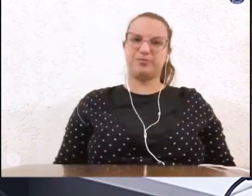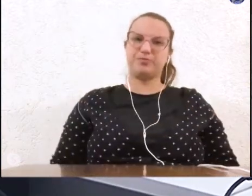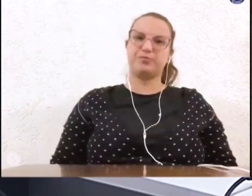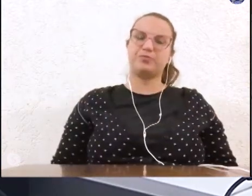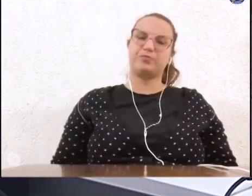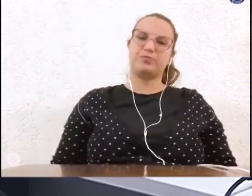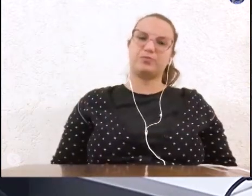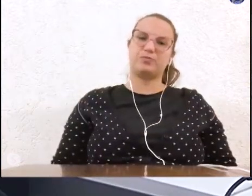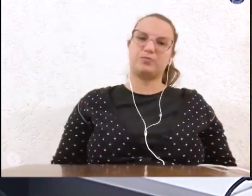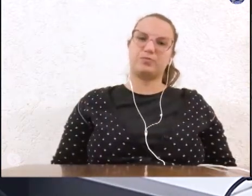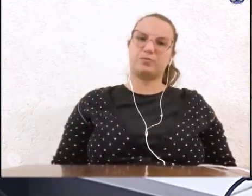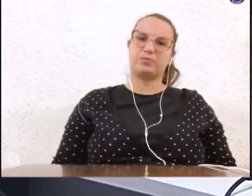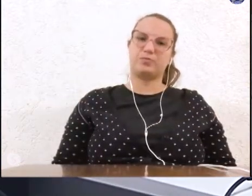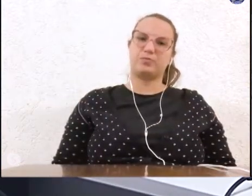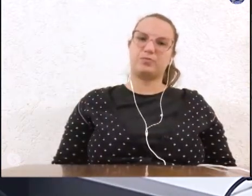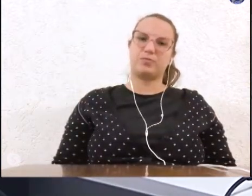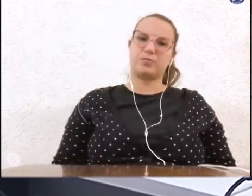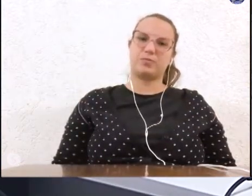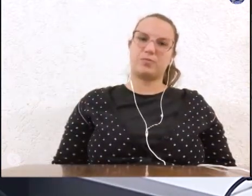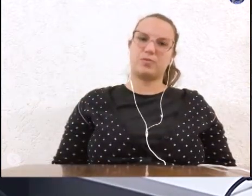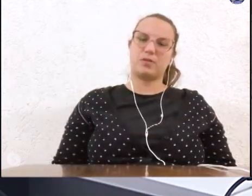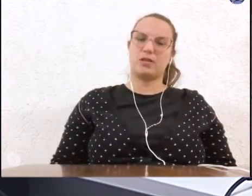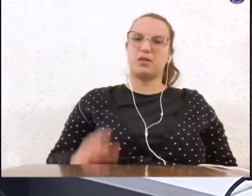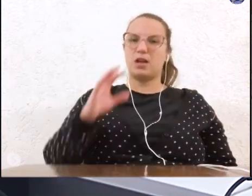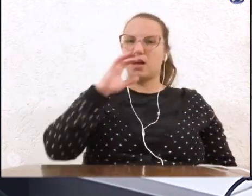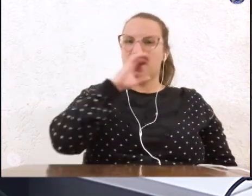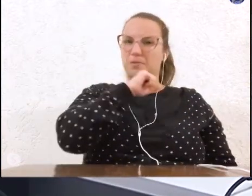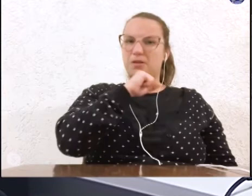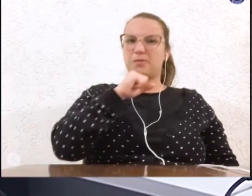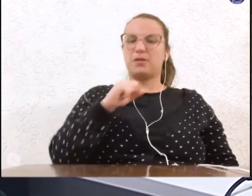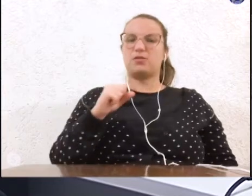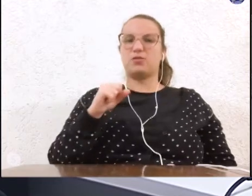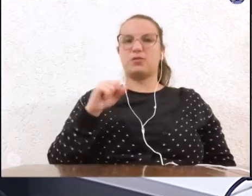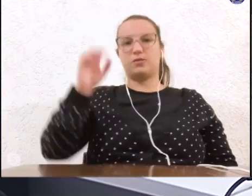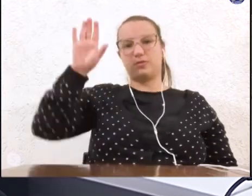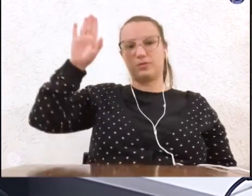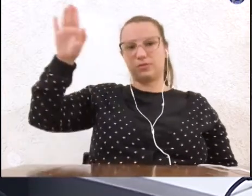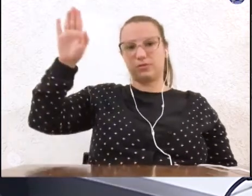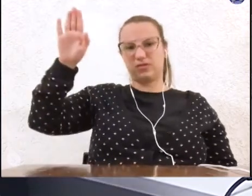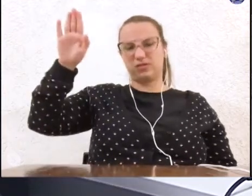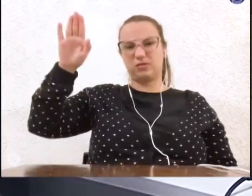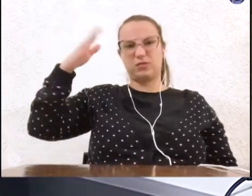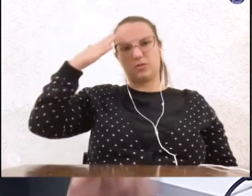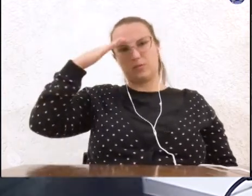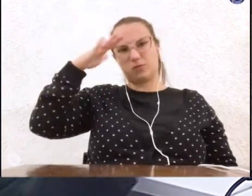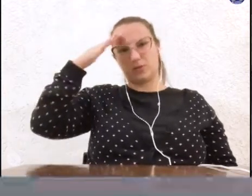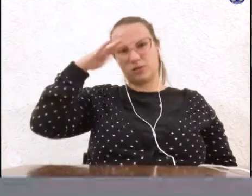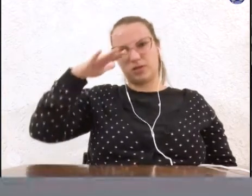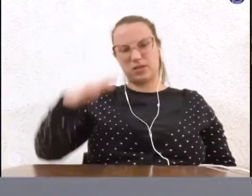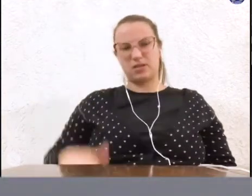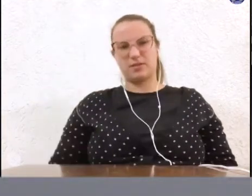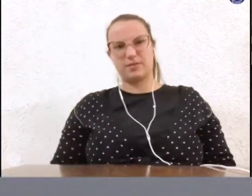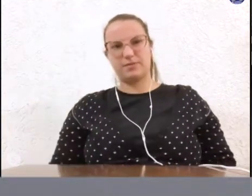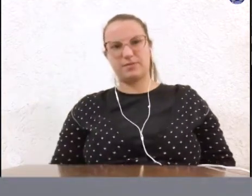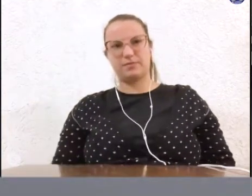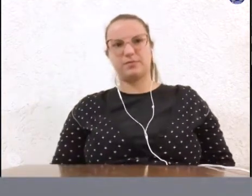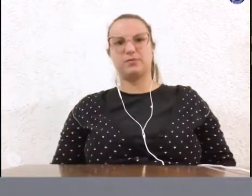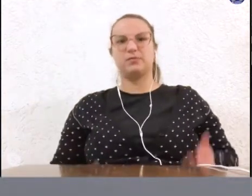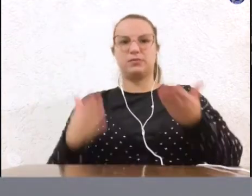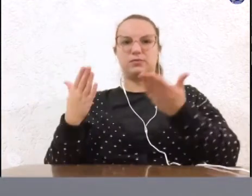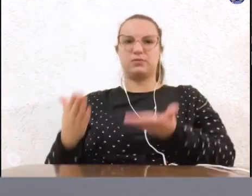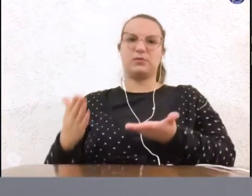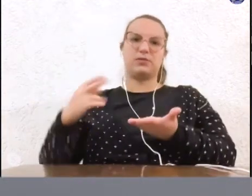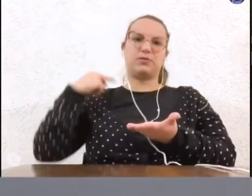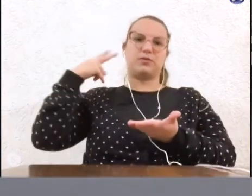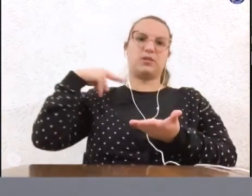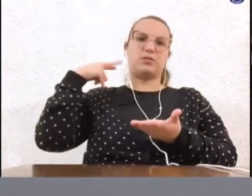urbano que rapidamente foi colocado aqui por entender tem a palavra da vereadora